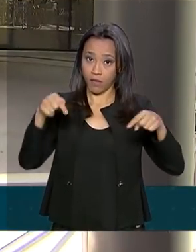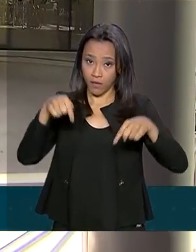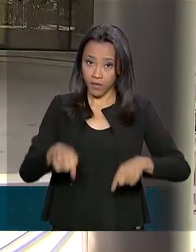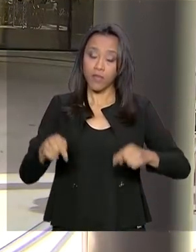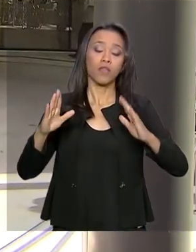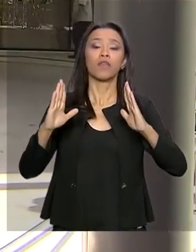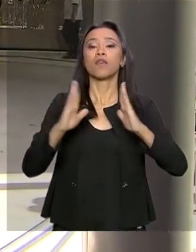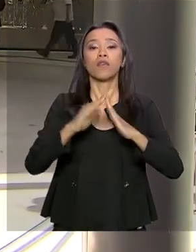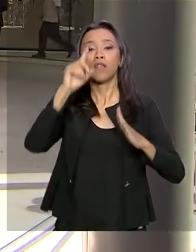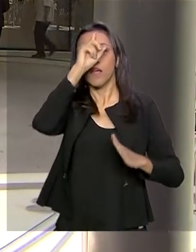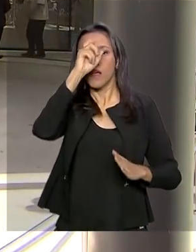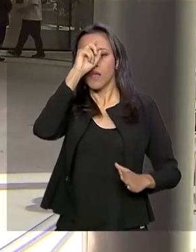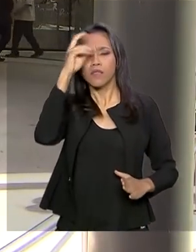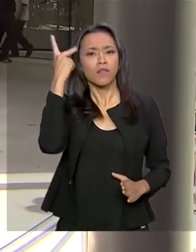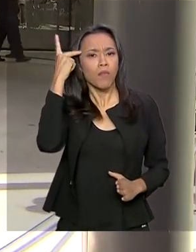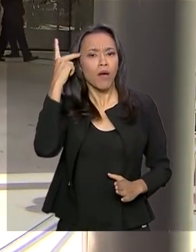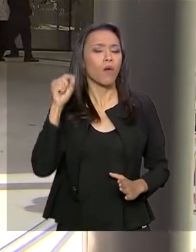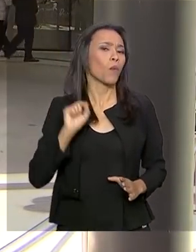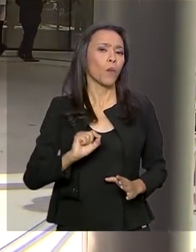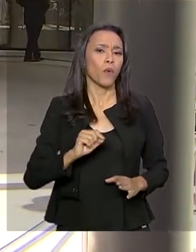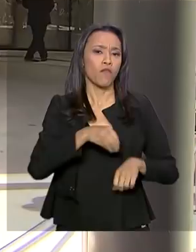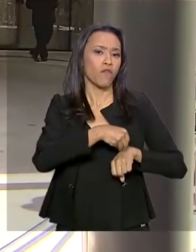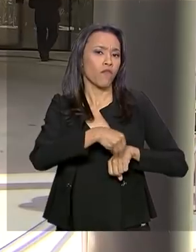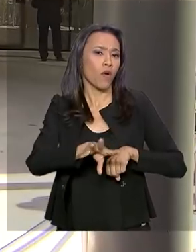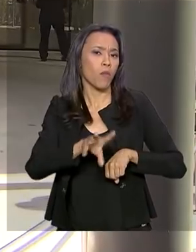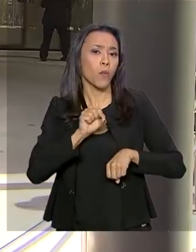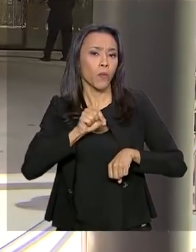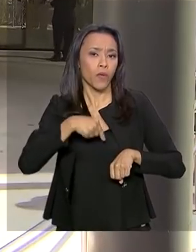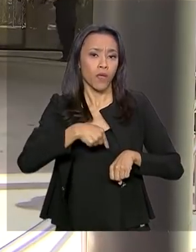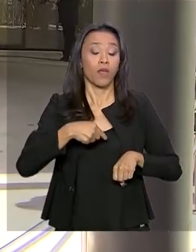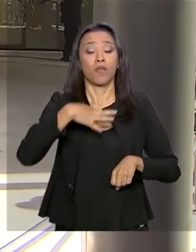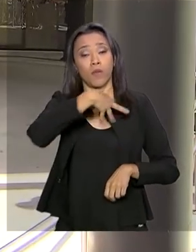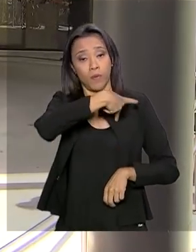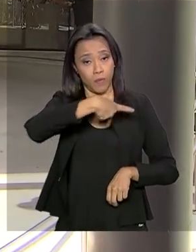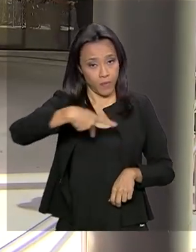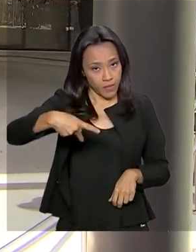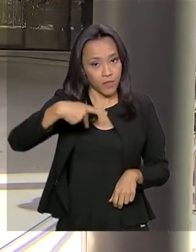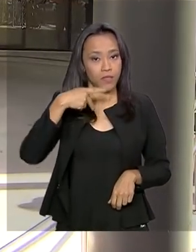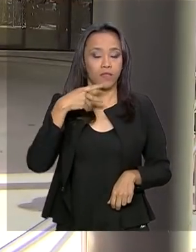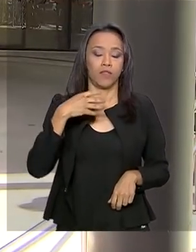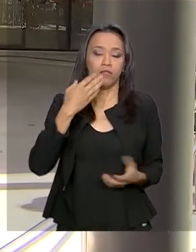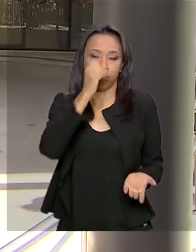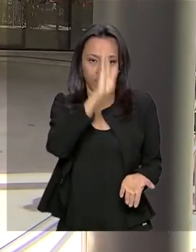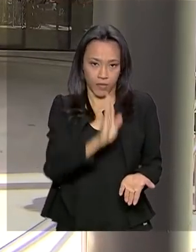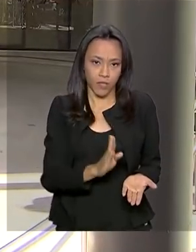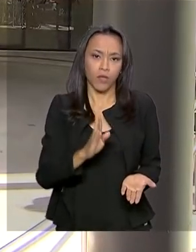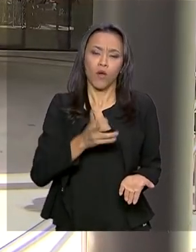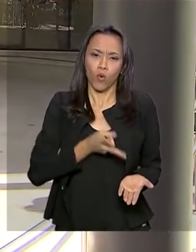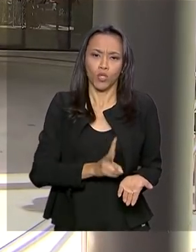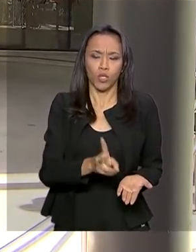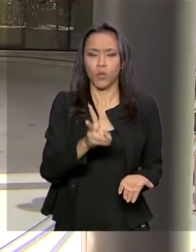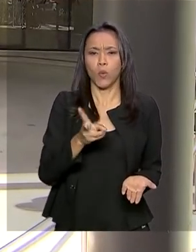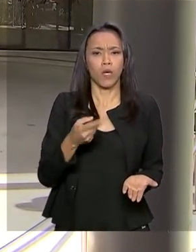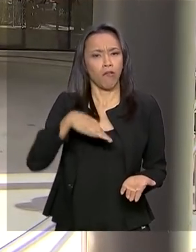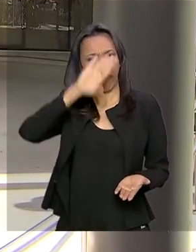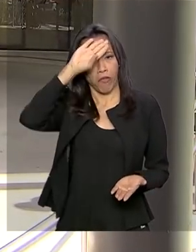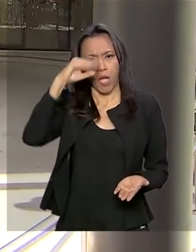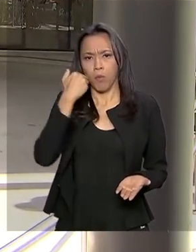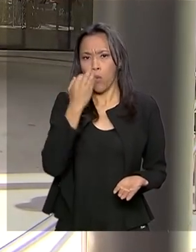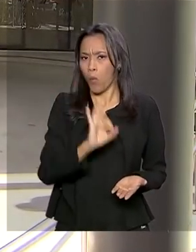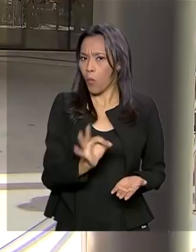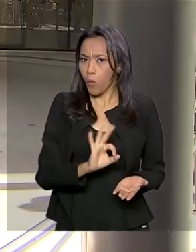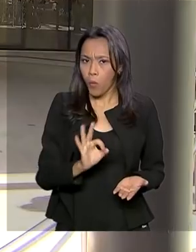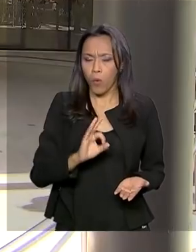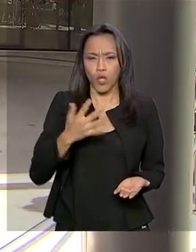está na zona sul da capital paulista. Informa que o presidente da república segue estável, sem dor, sem febre e com